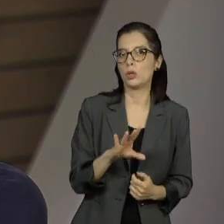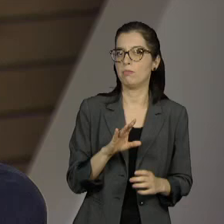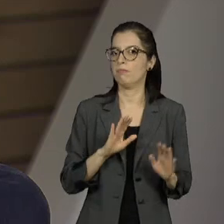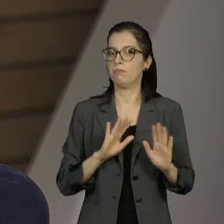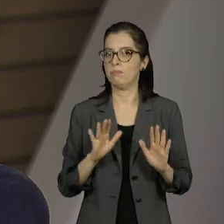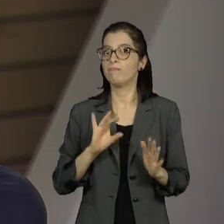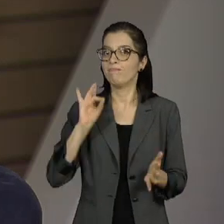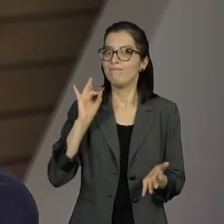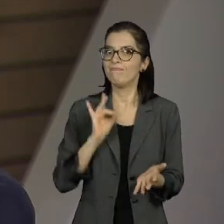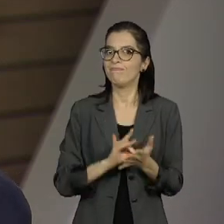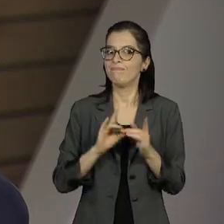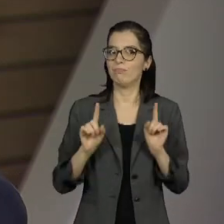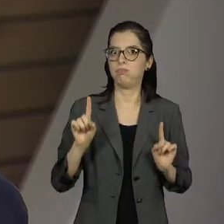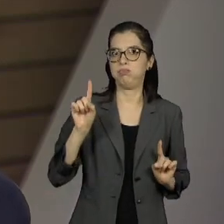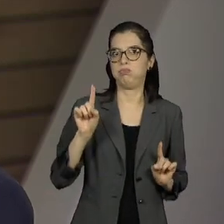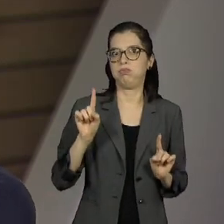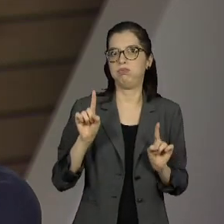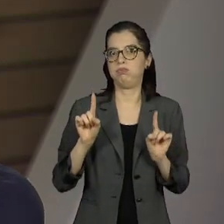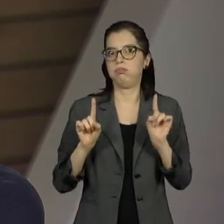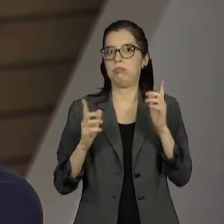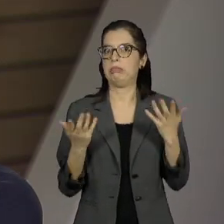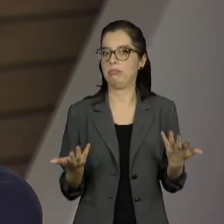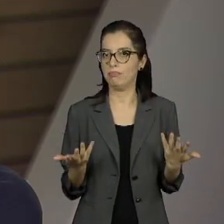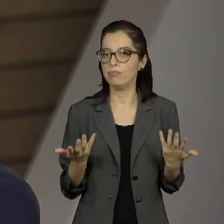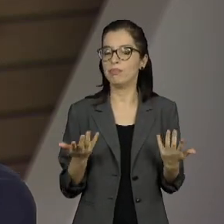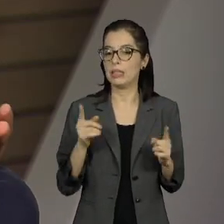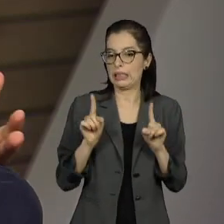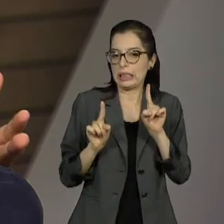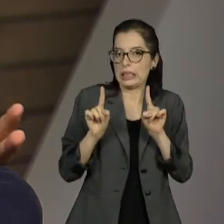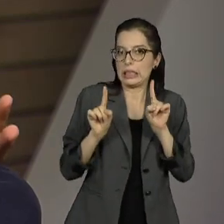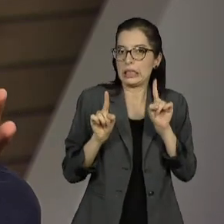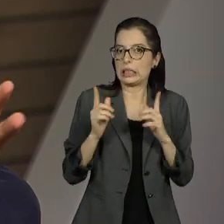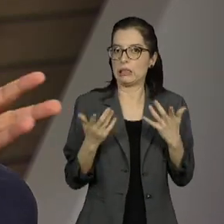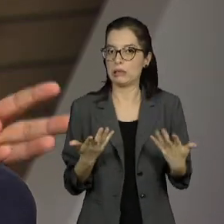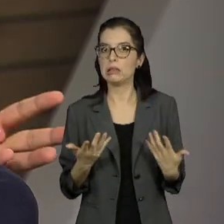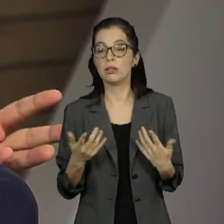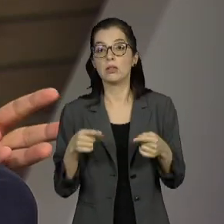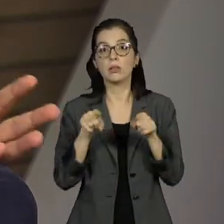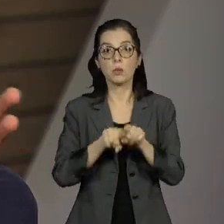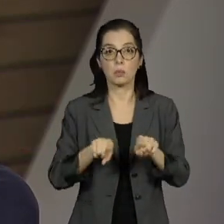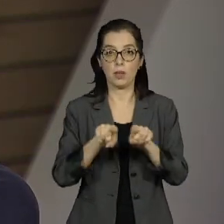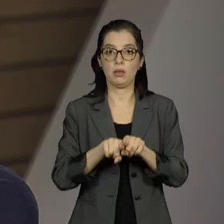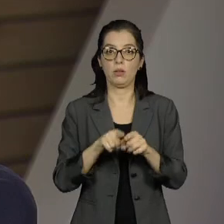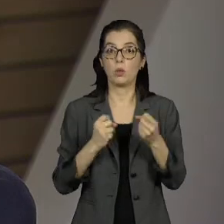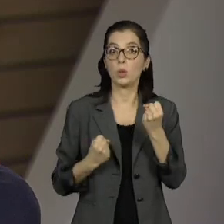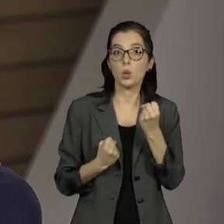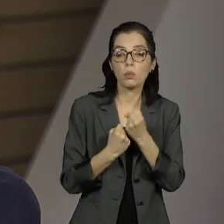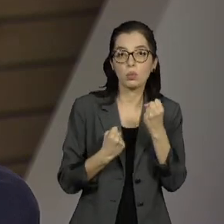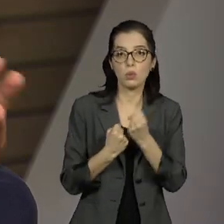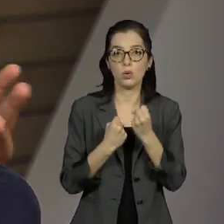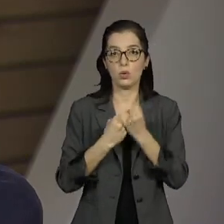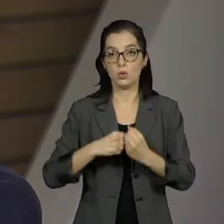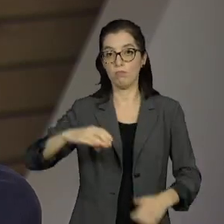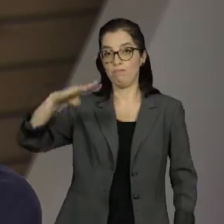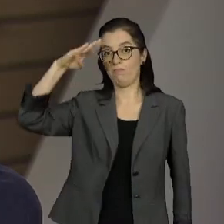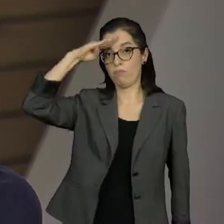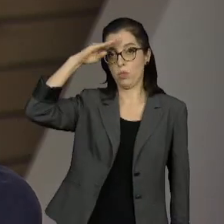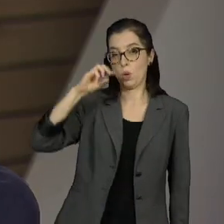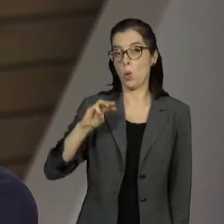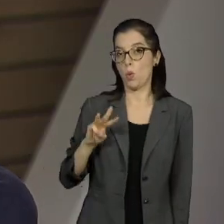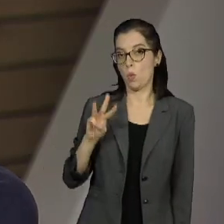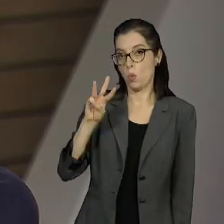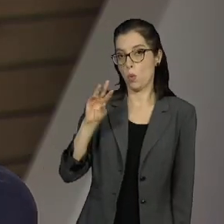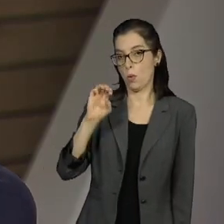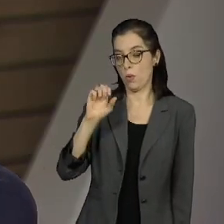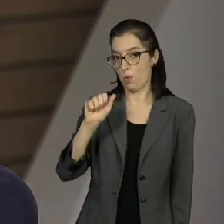E outro tema muito forte lá nessa eleição é o apoio do candidato capitão Wagner às greves, né, aos motins da